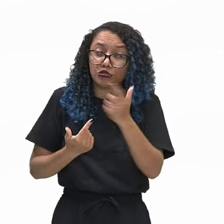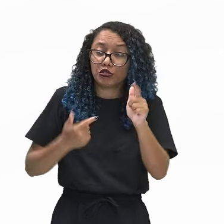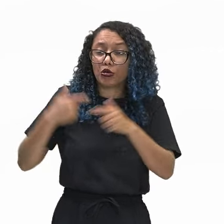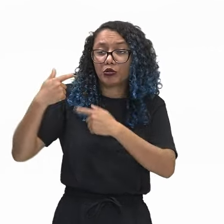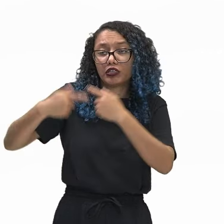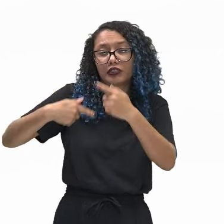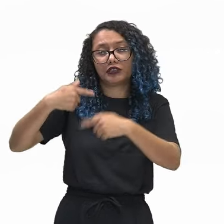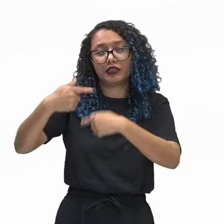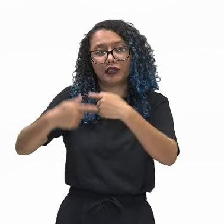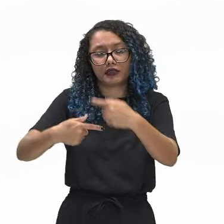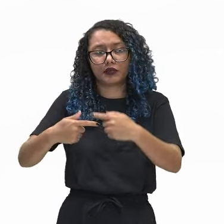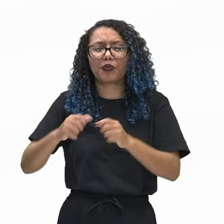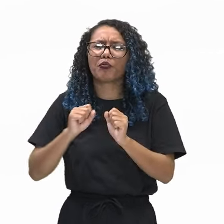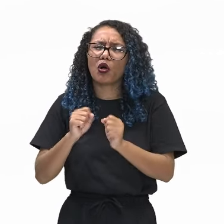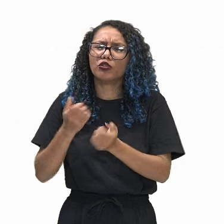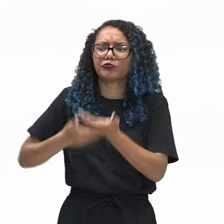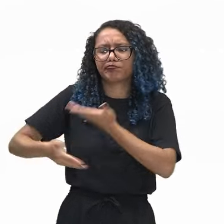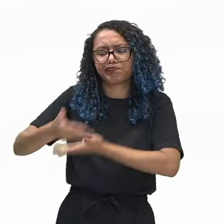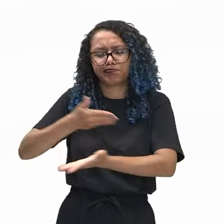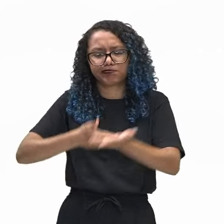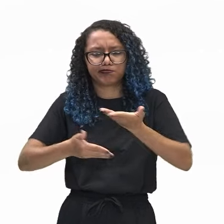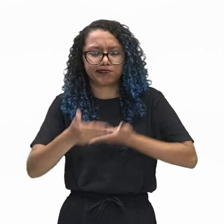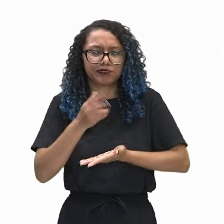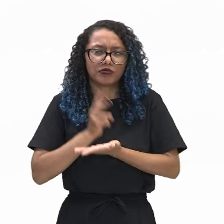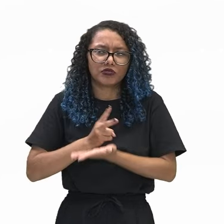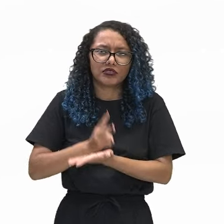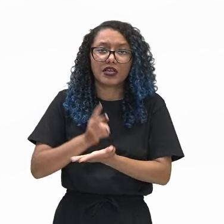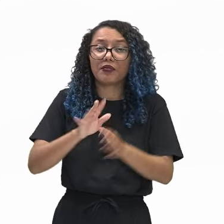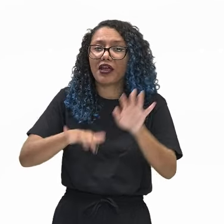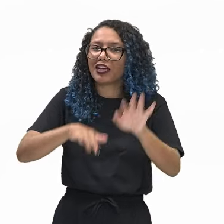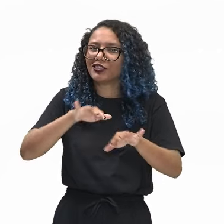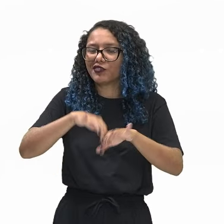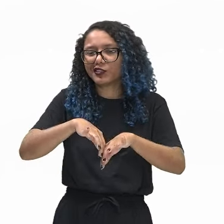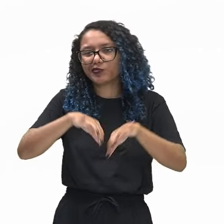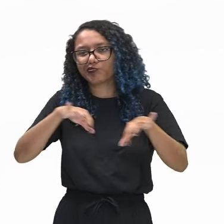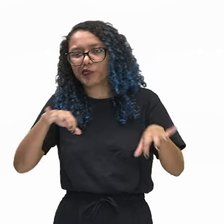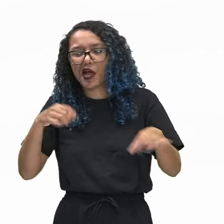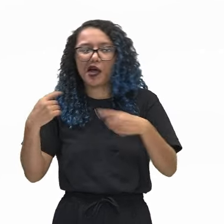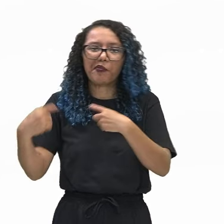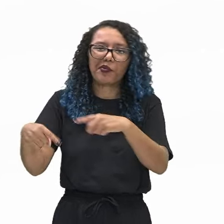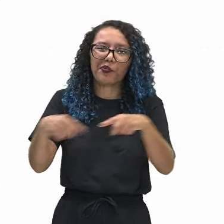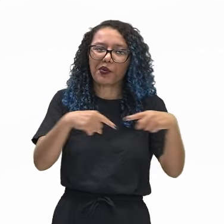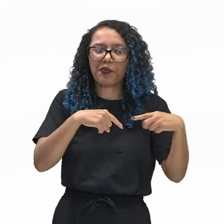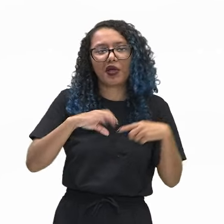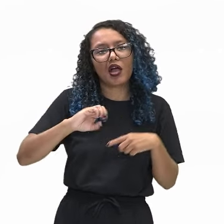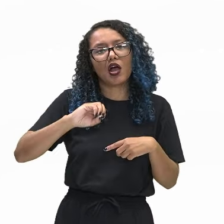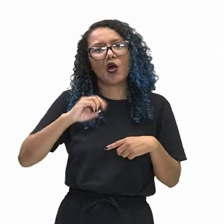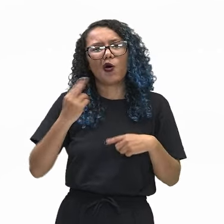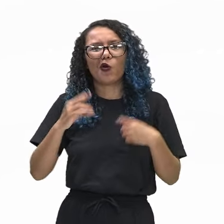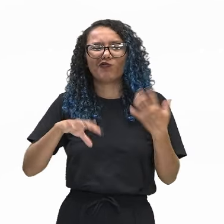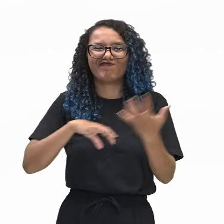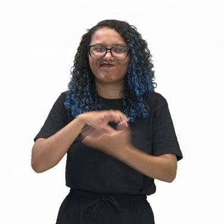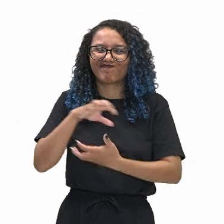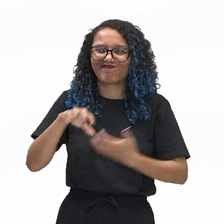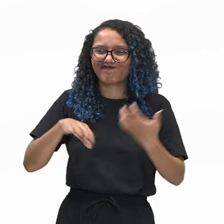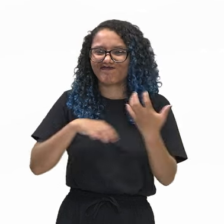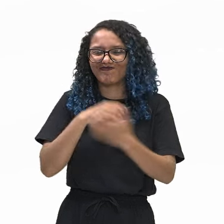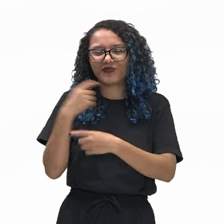socialização contínua, hora de rupturas, conflitos ou crises intergeracionais.